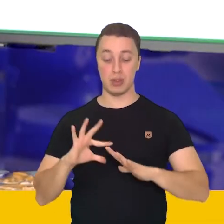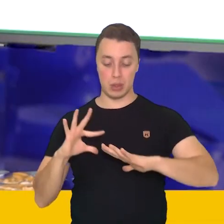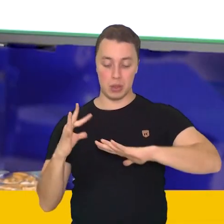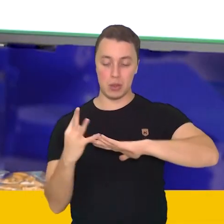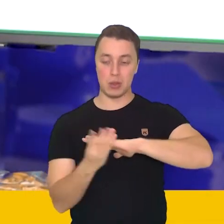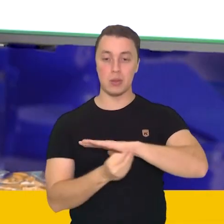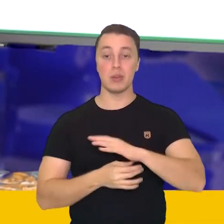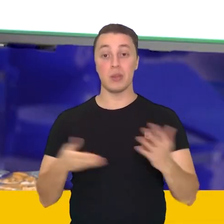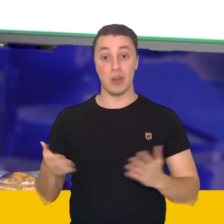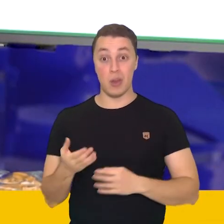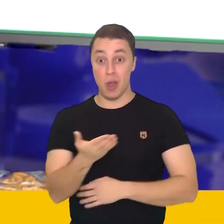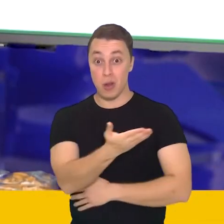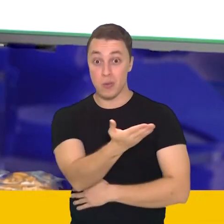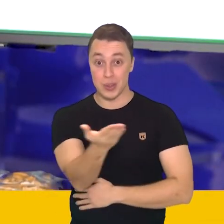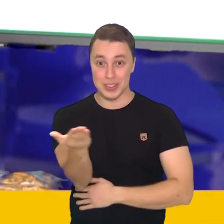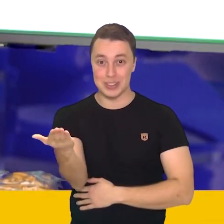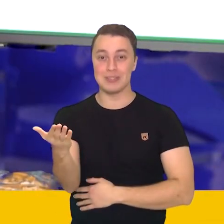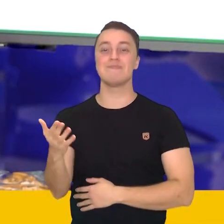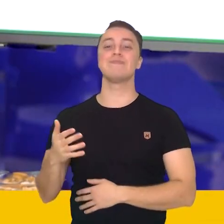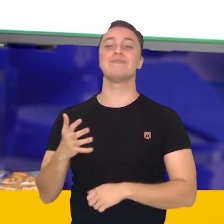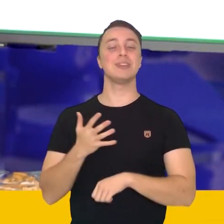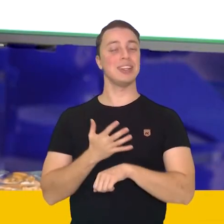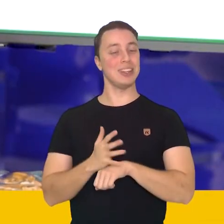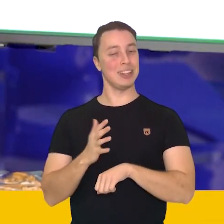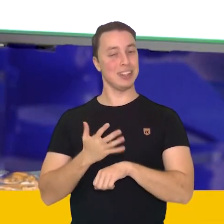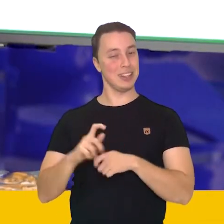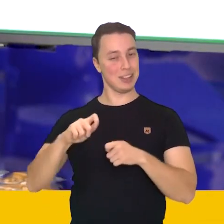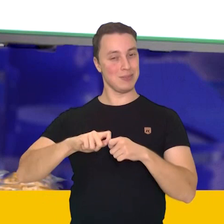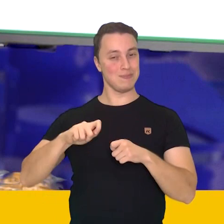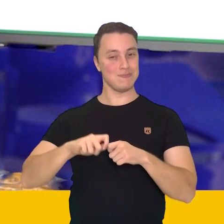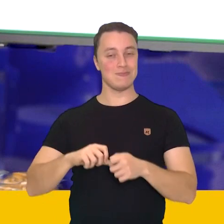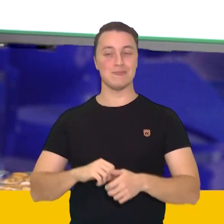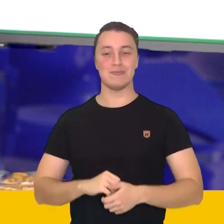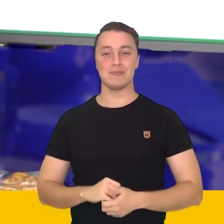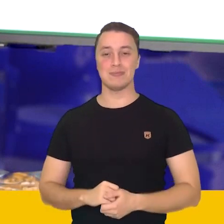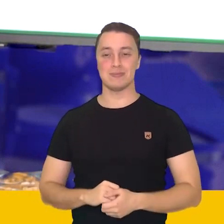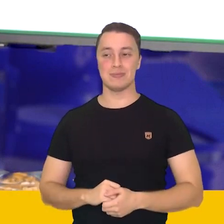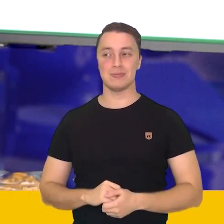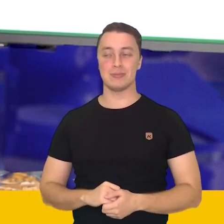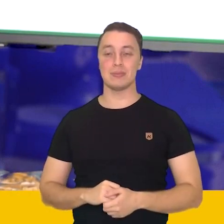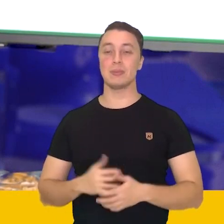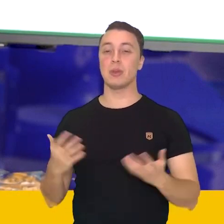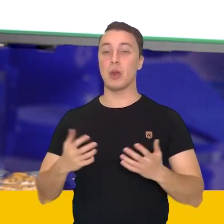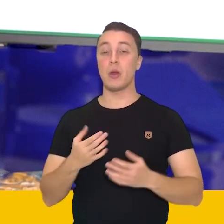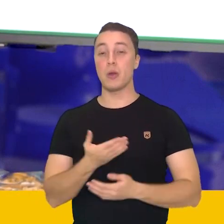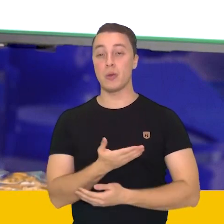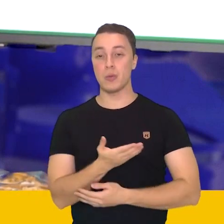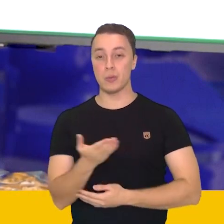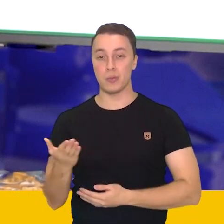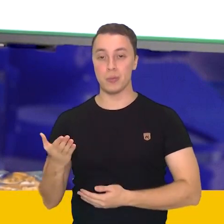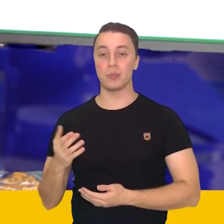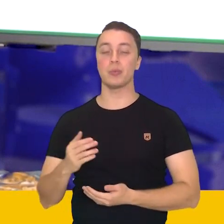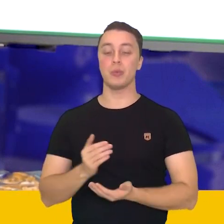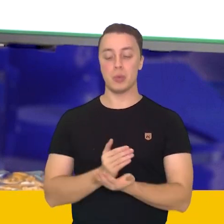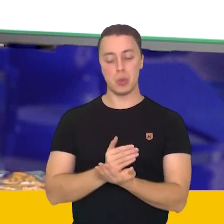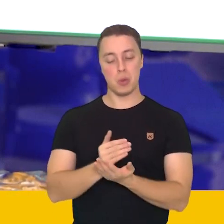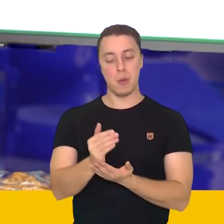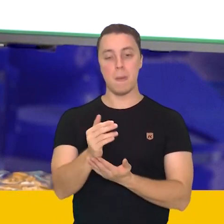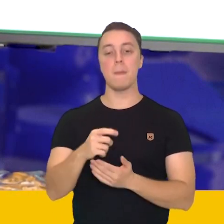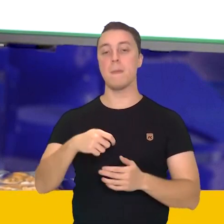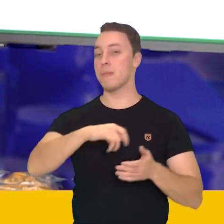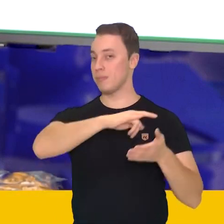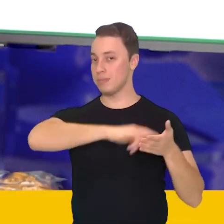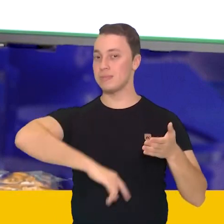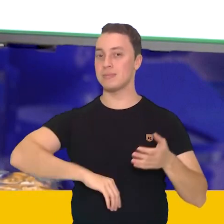Agora é a sua vez de produzir. Nós já vimos o que é gênero textual, conto, e agora é a sua vez de fazer essa